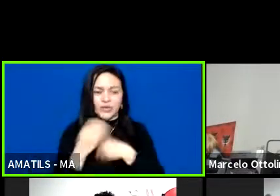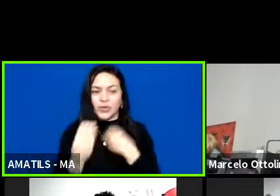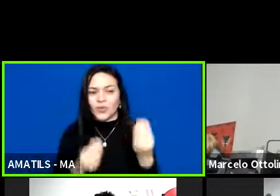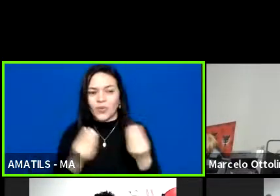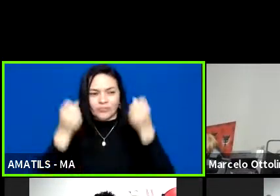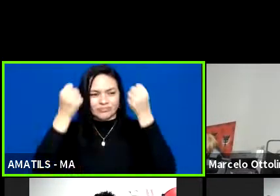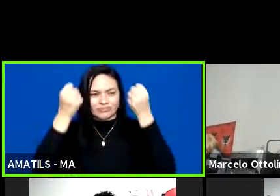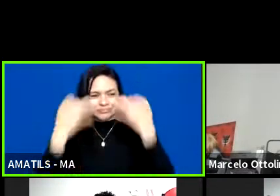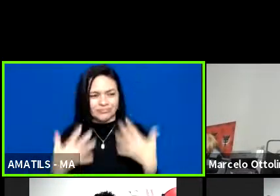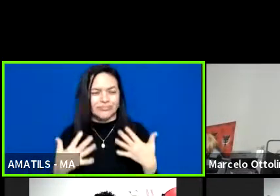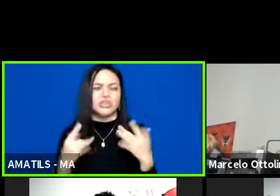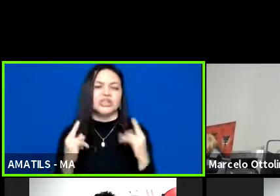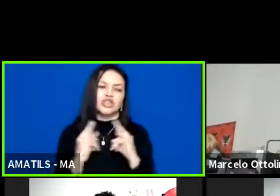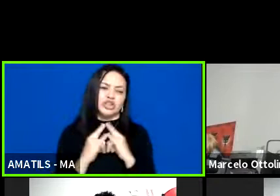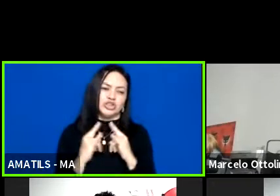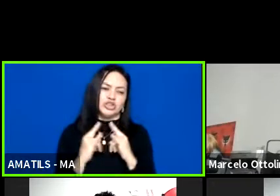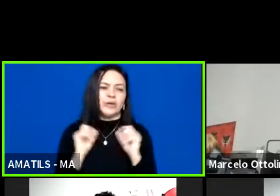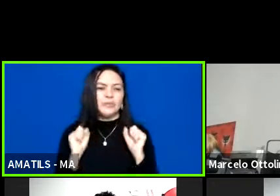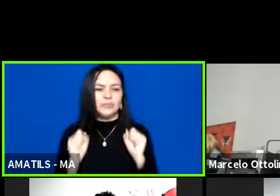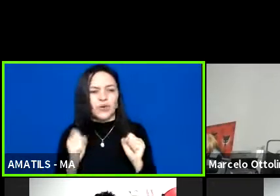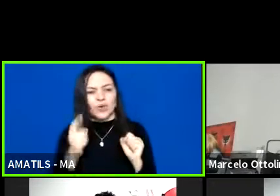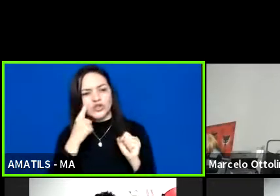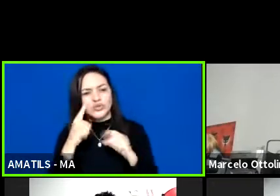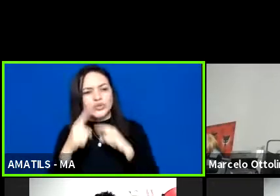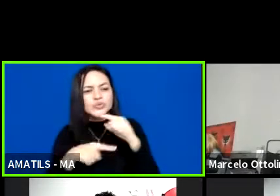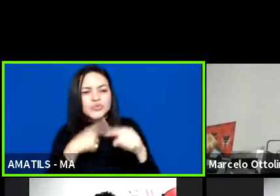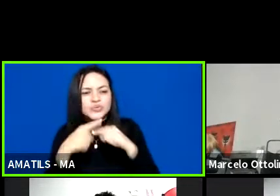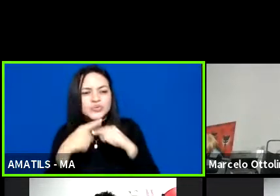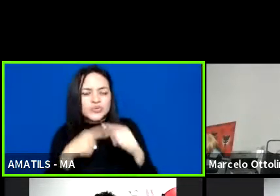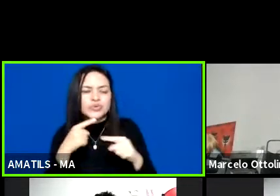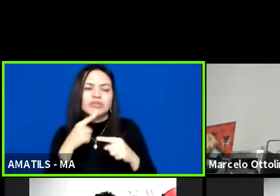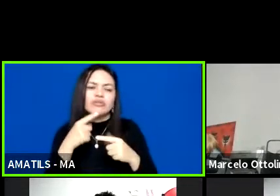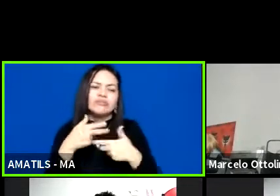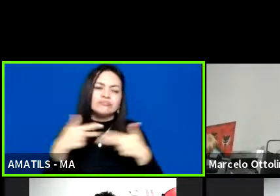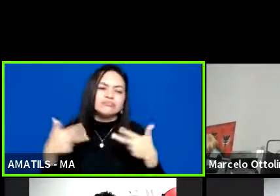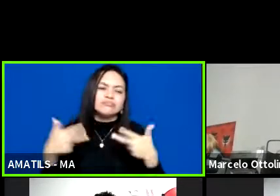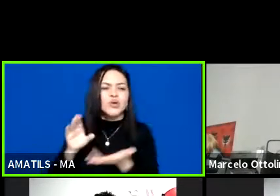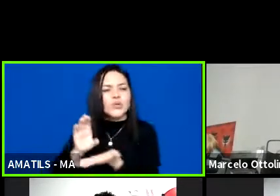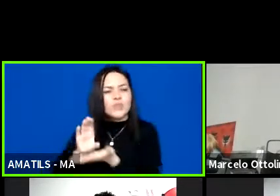entidades estão podendo tirar suas dúvidas através dessa captação de recursos.